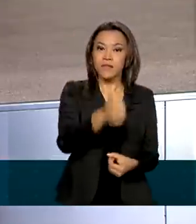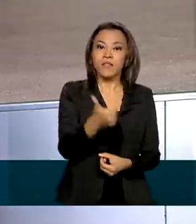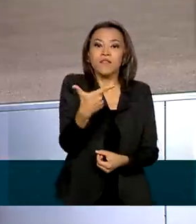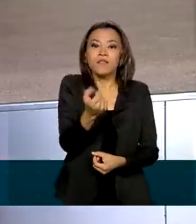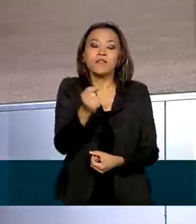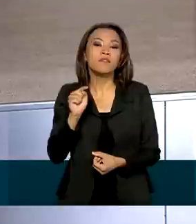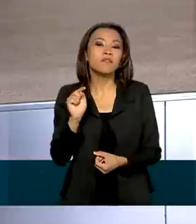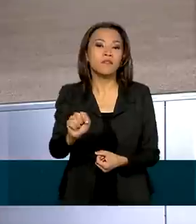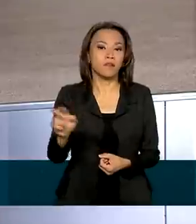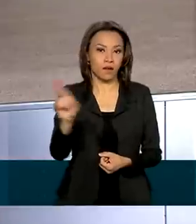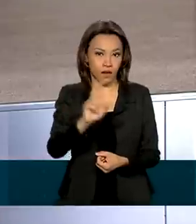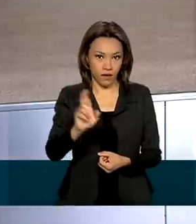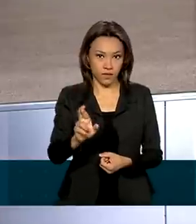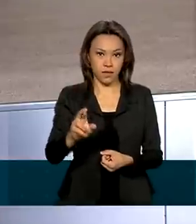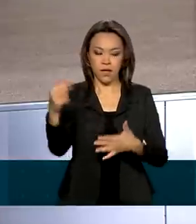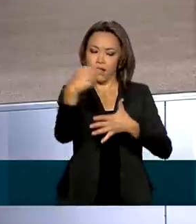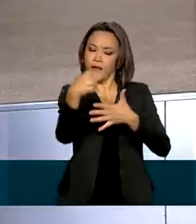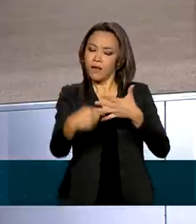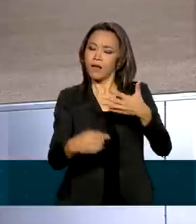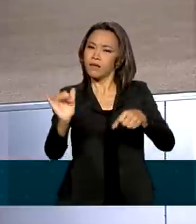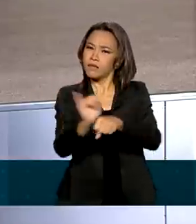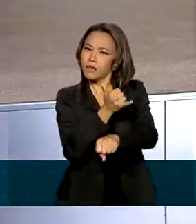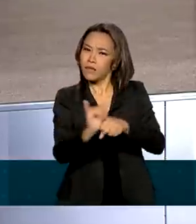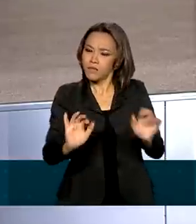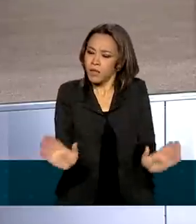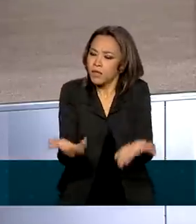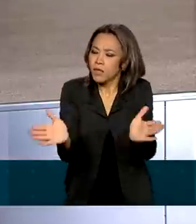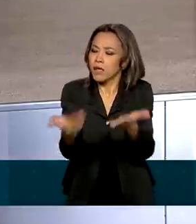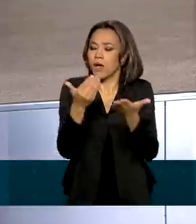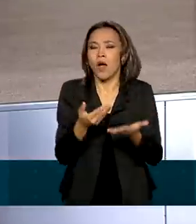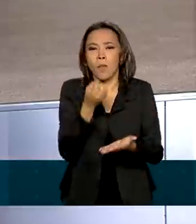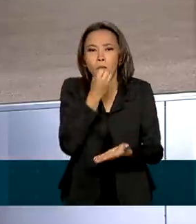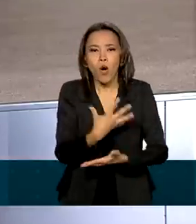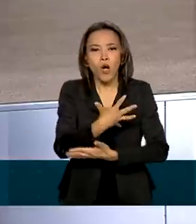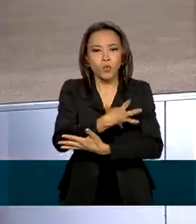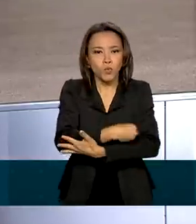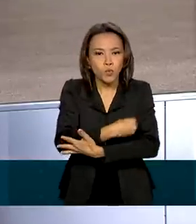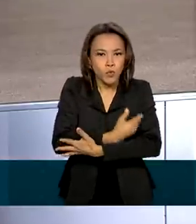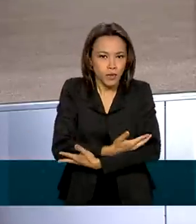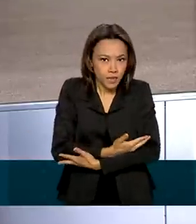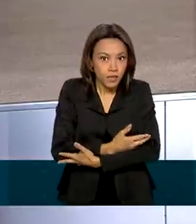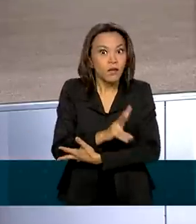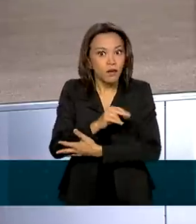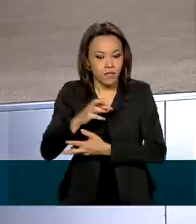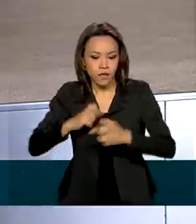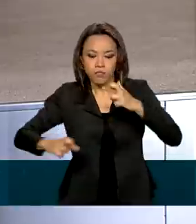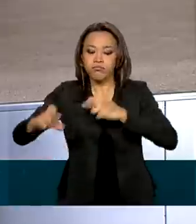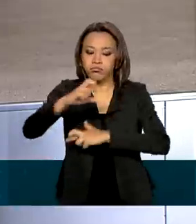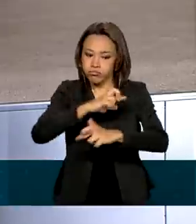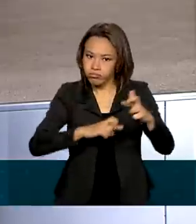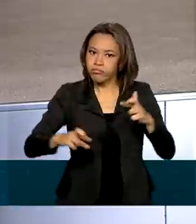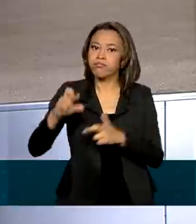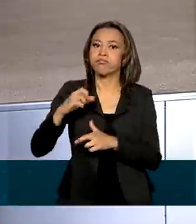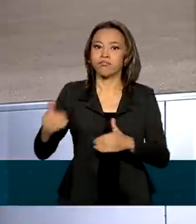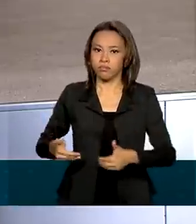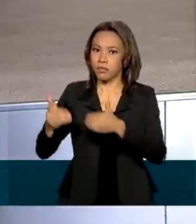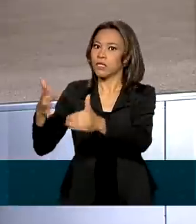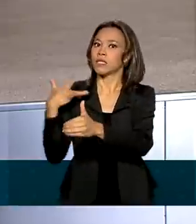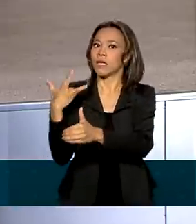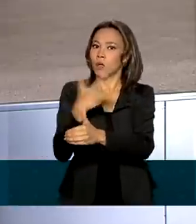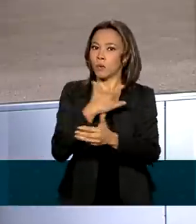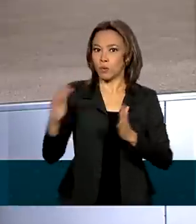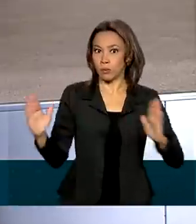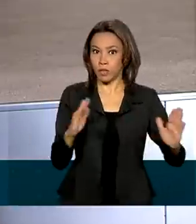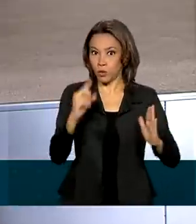As ações para promover a boa alimentação dessas crianças vão ser monitoradas pelo Ministério da Saúde durante um ano. E, claro,